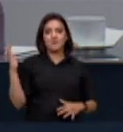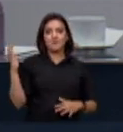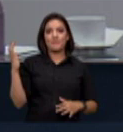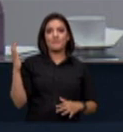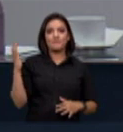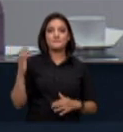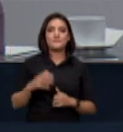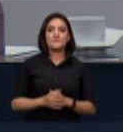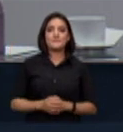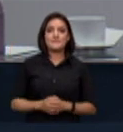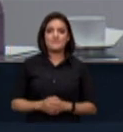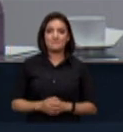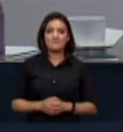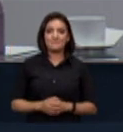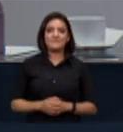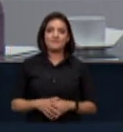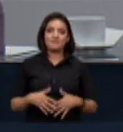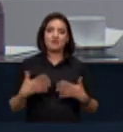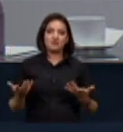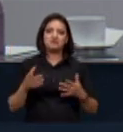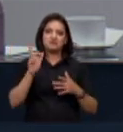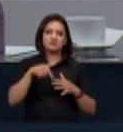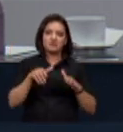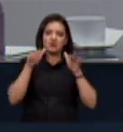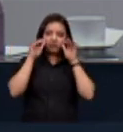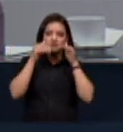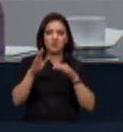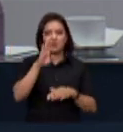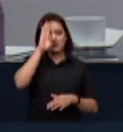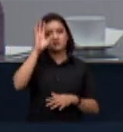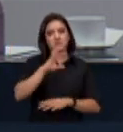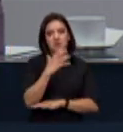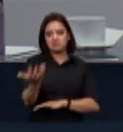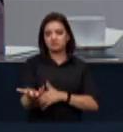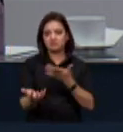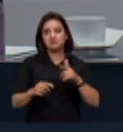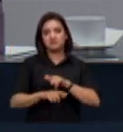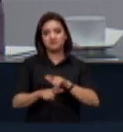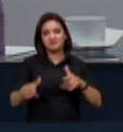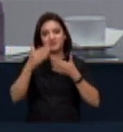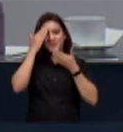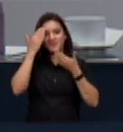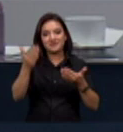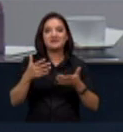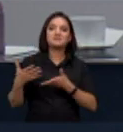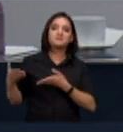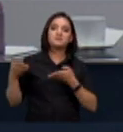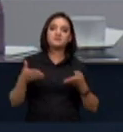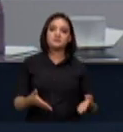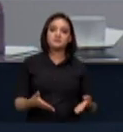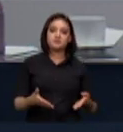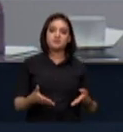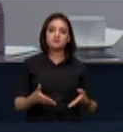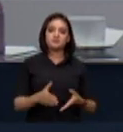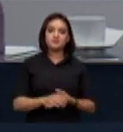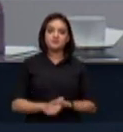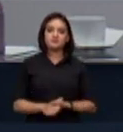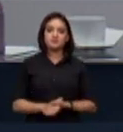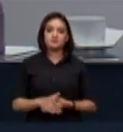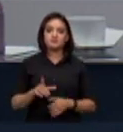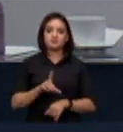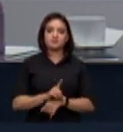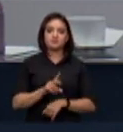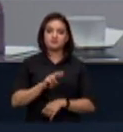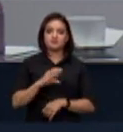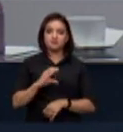enfrentamento da questão do desmatamento na Amazônia muito grato pela sua participação o doutor